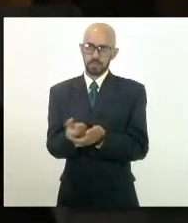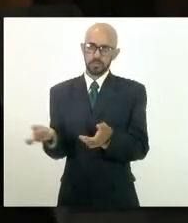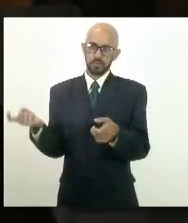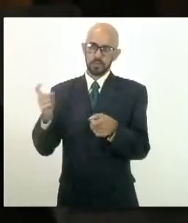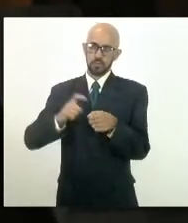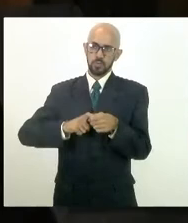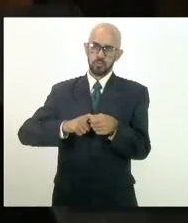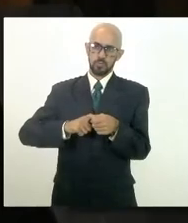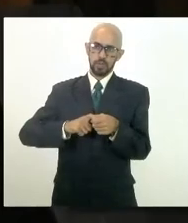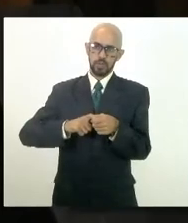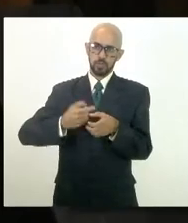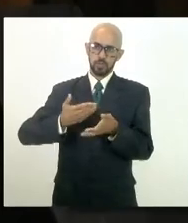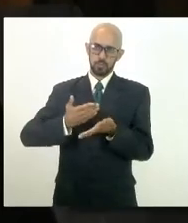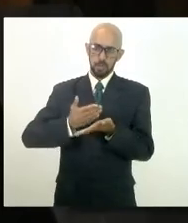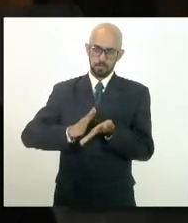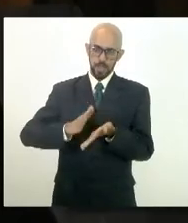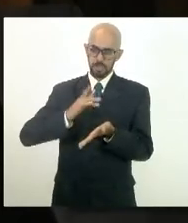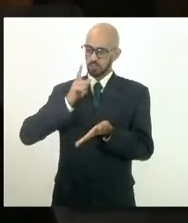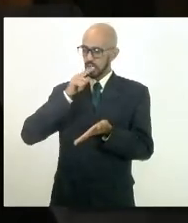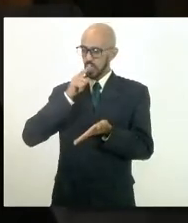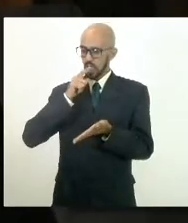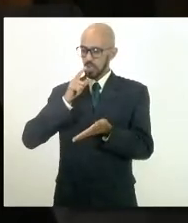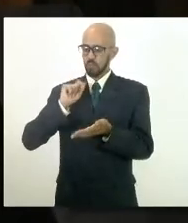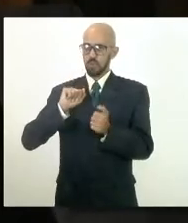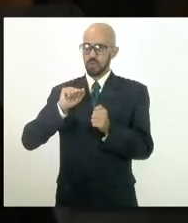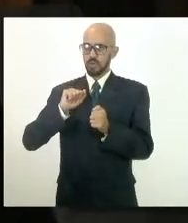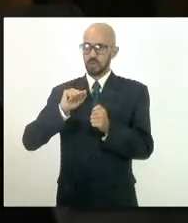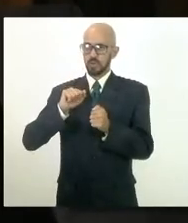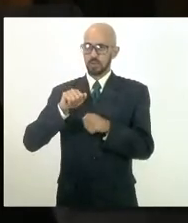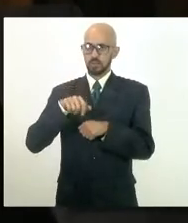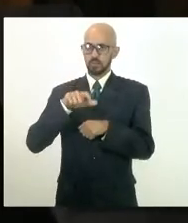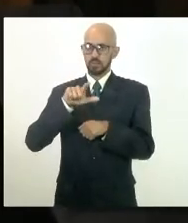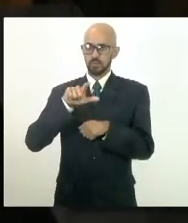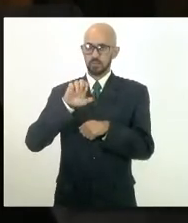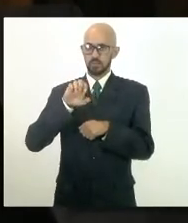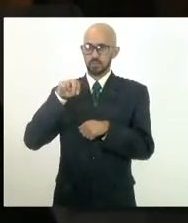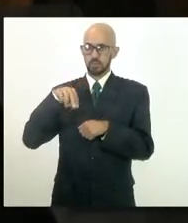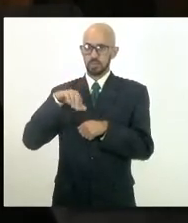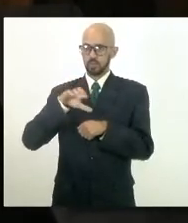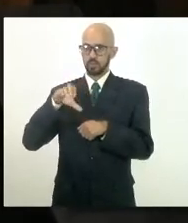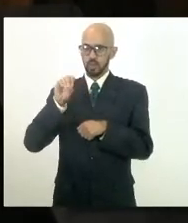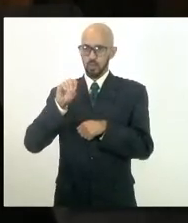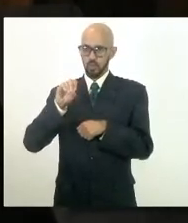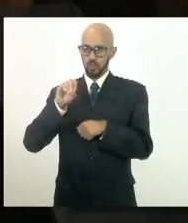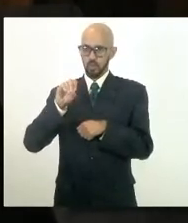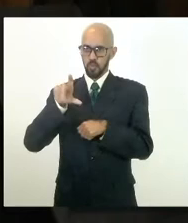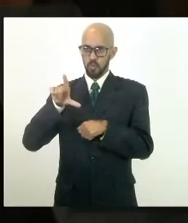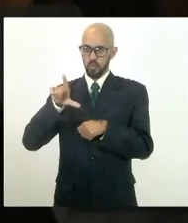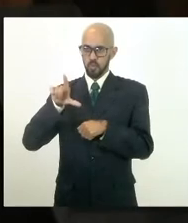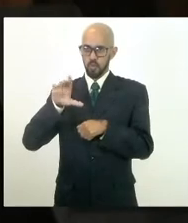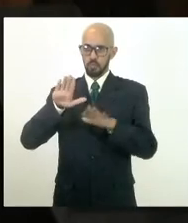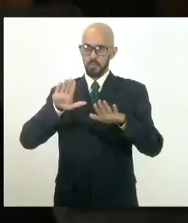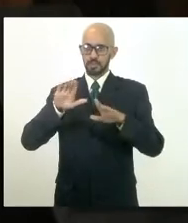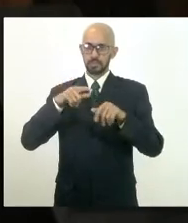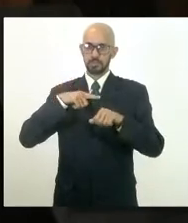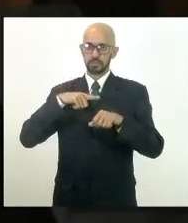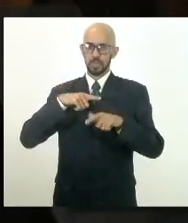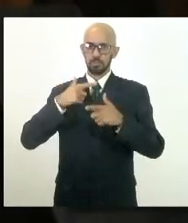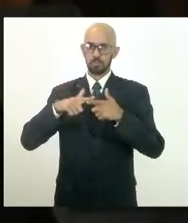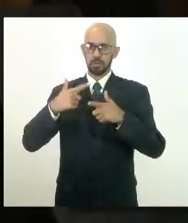devolvendo parte da água que elas captam, por exemplo, de um lençol freático. Há problemas técnicos.